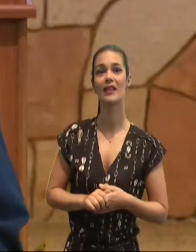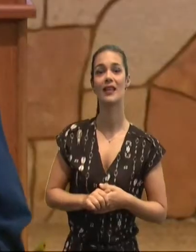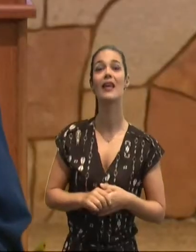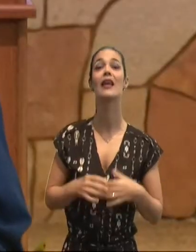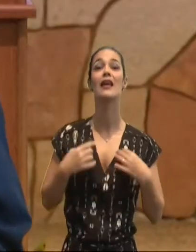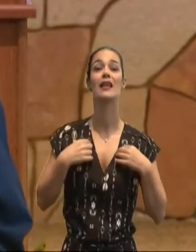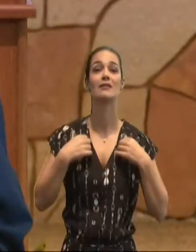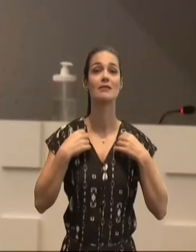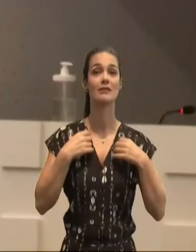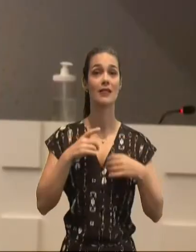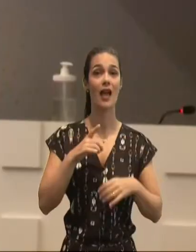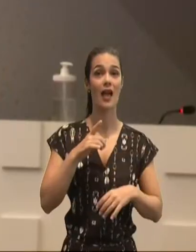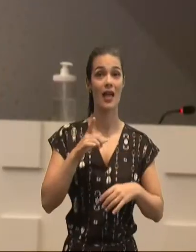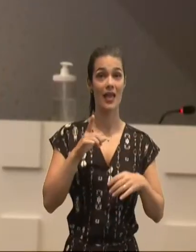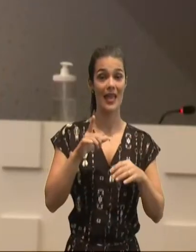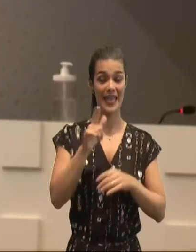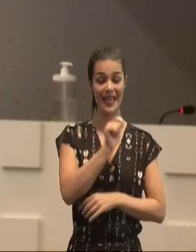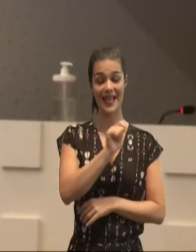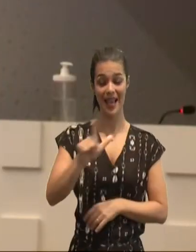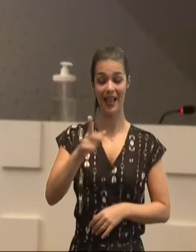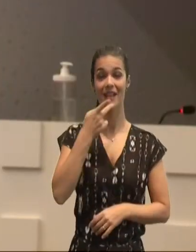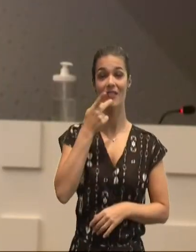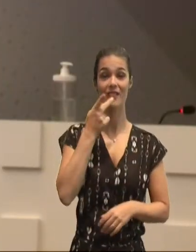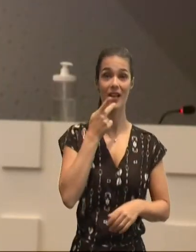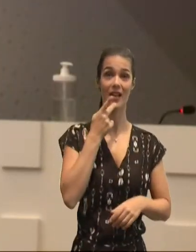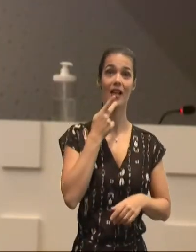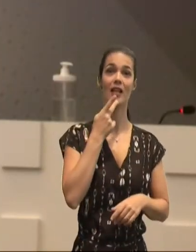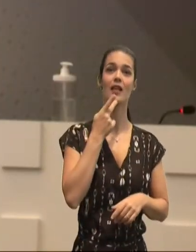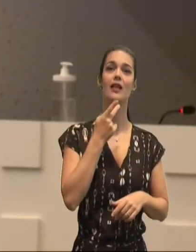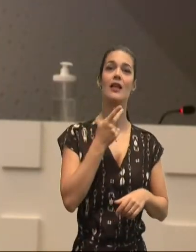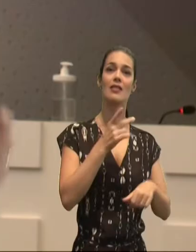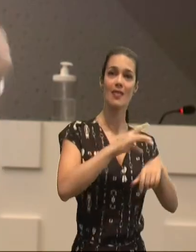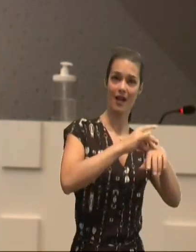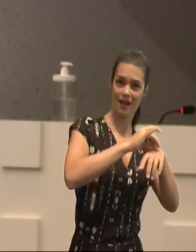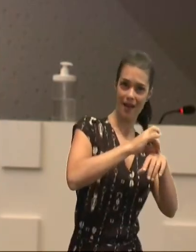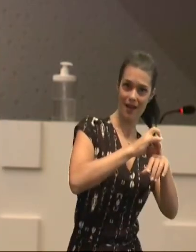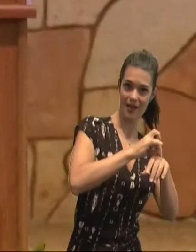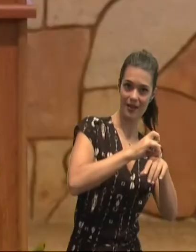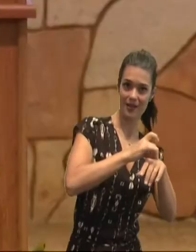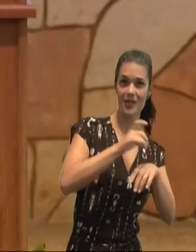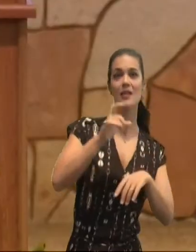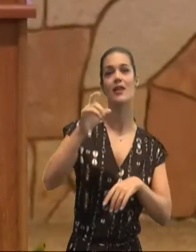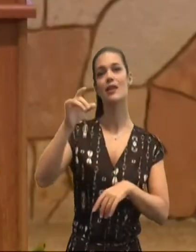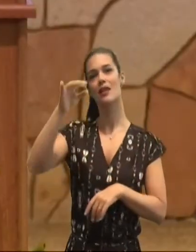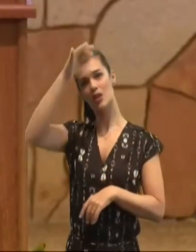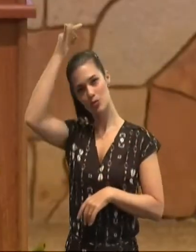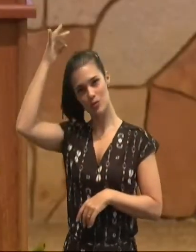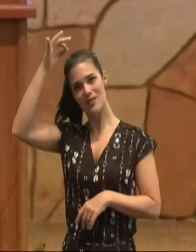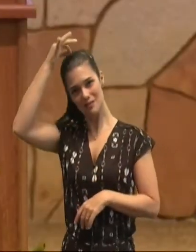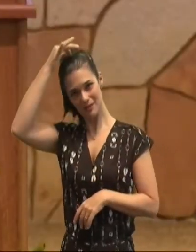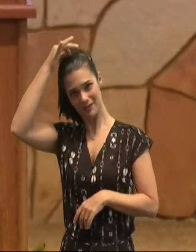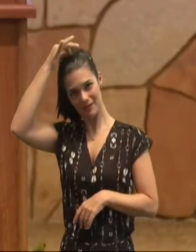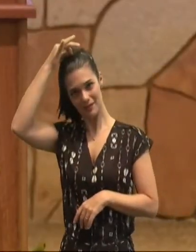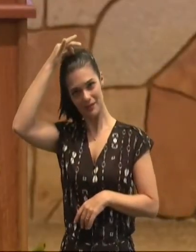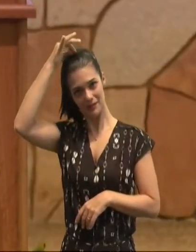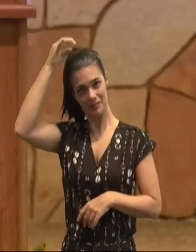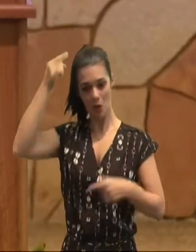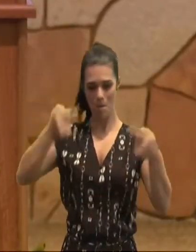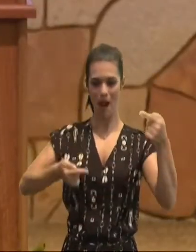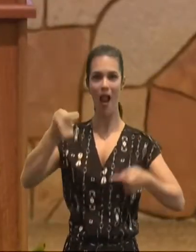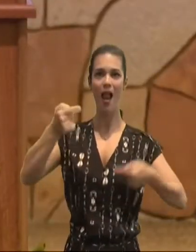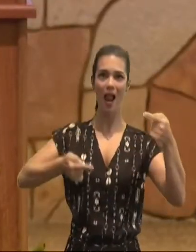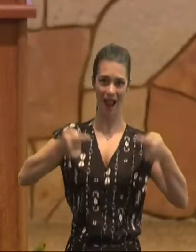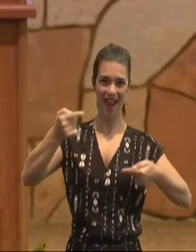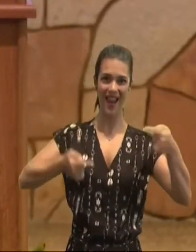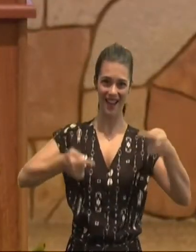as obras do Espírito, o poder do Espírito, eles precisavam entender, e nós precisamos entender, que a